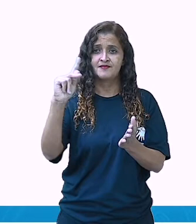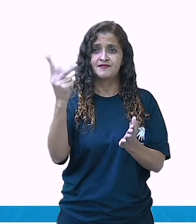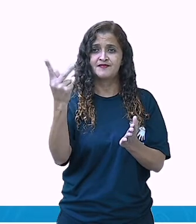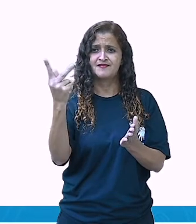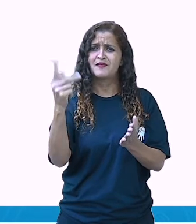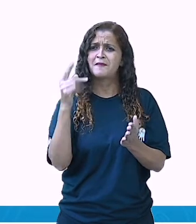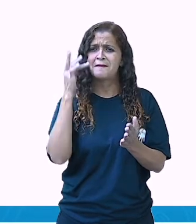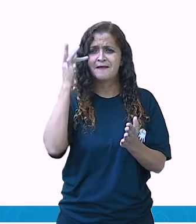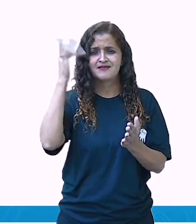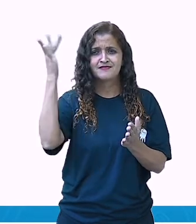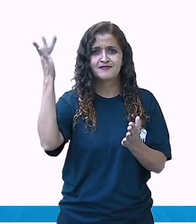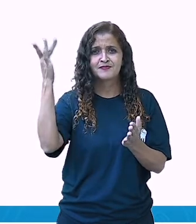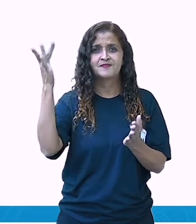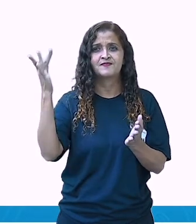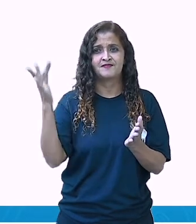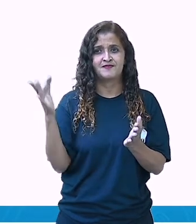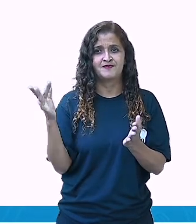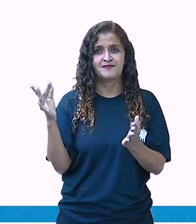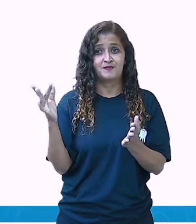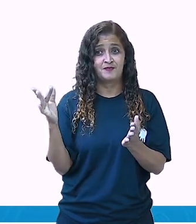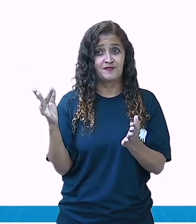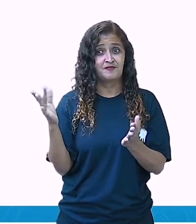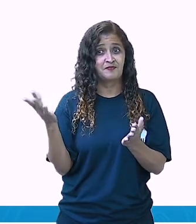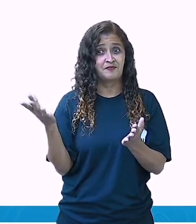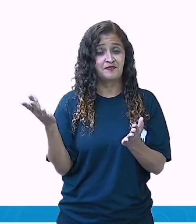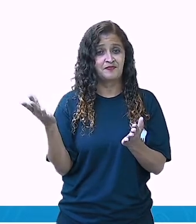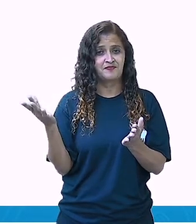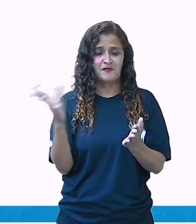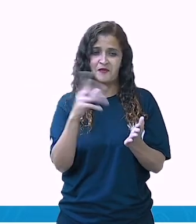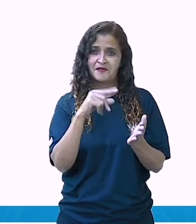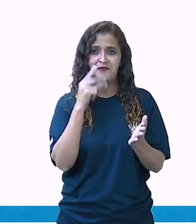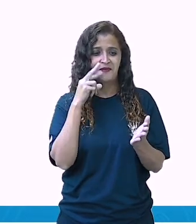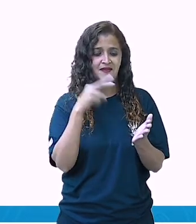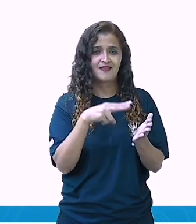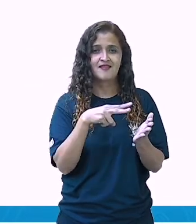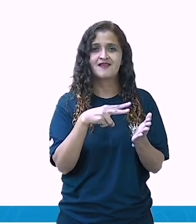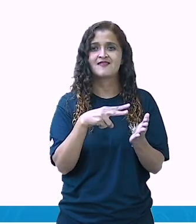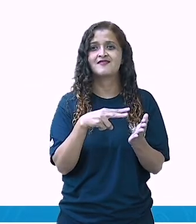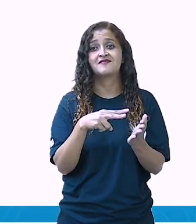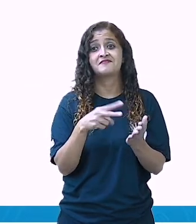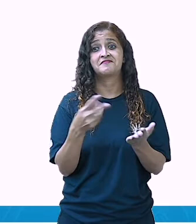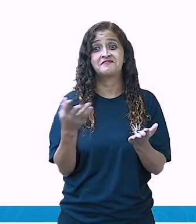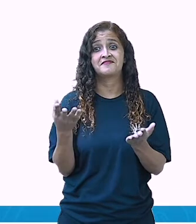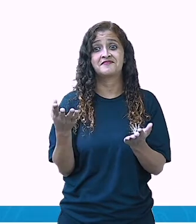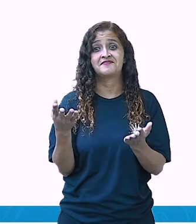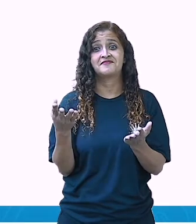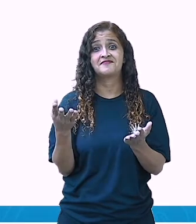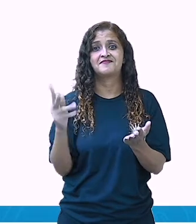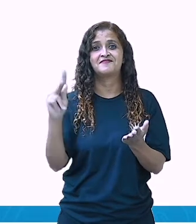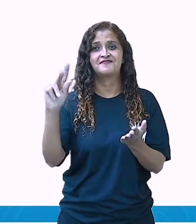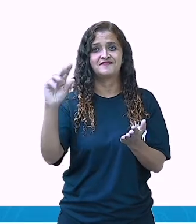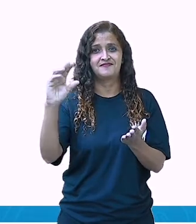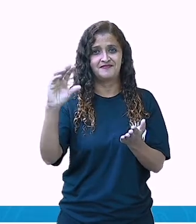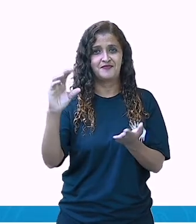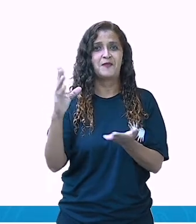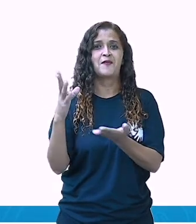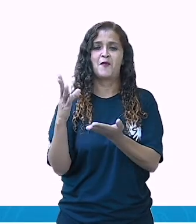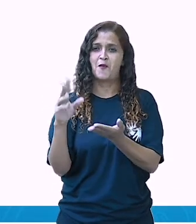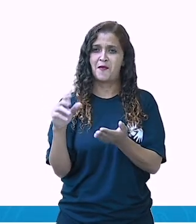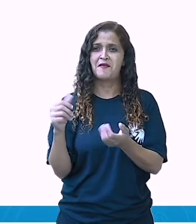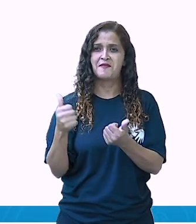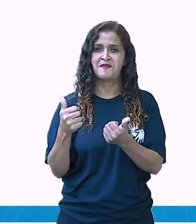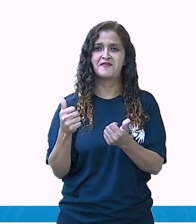Fácil, hein? Pegar lá o poema e conseguir pegar uma palavrinha com CH. A palavrinha com CH que aparece no poema é chão.